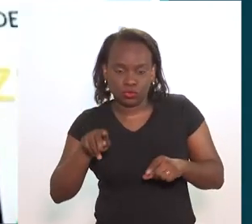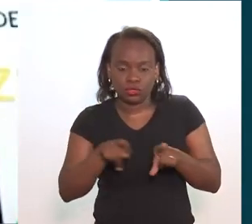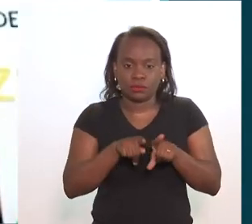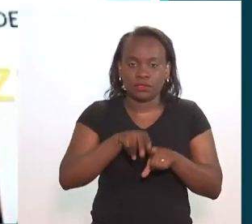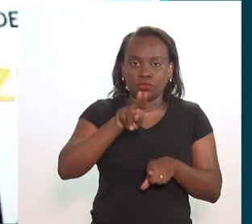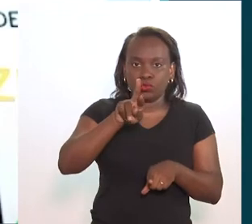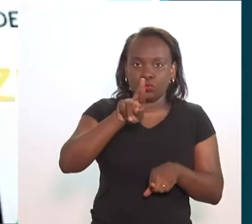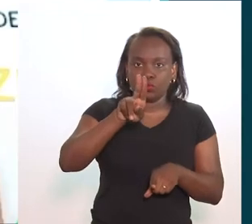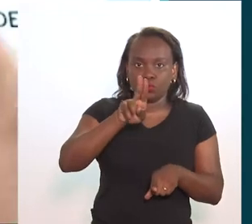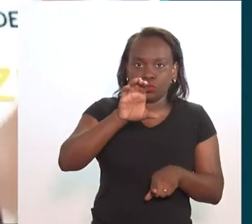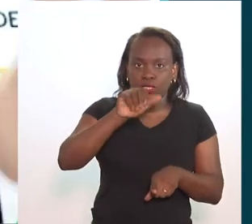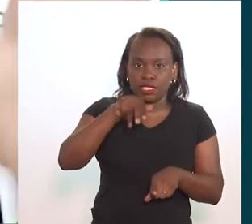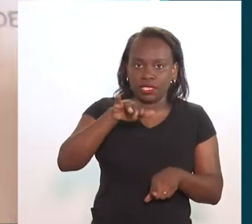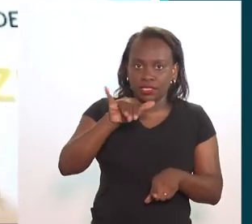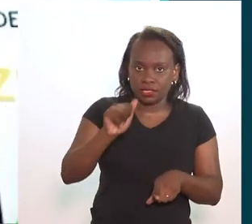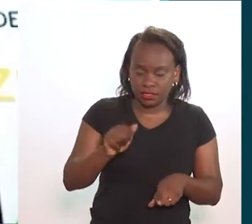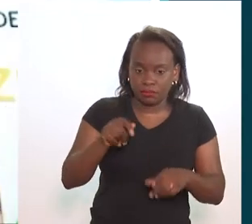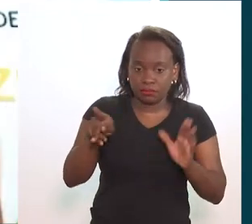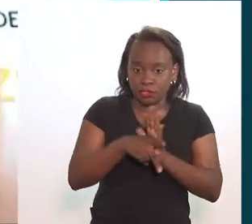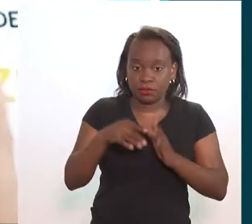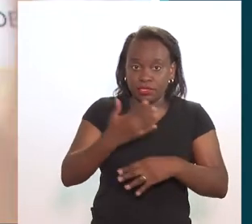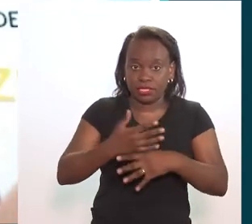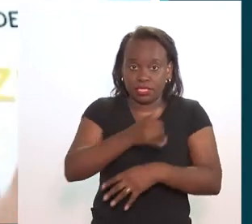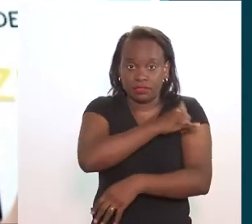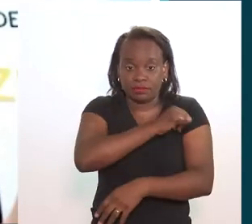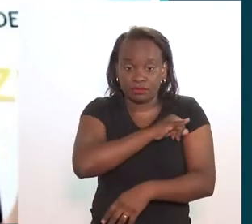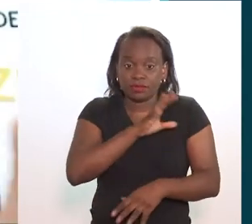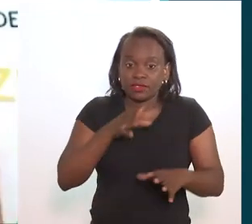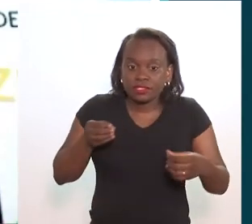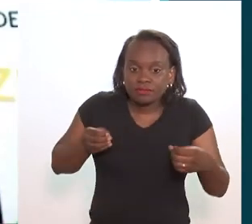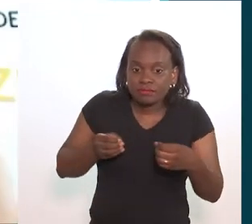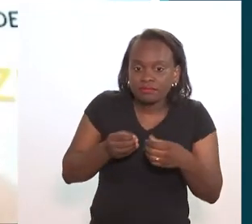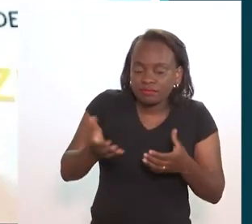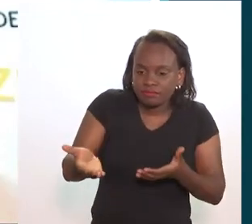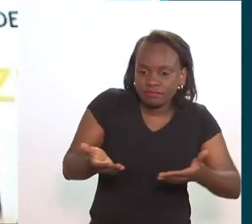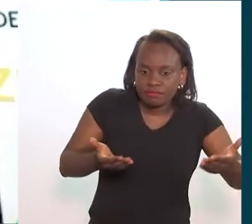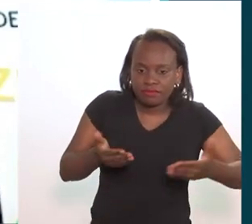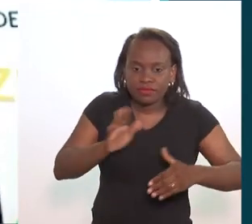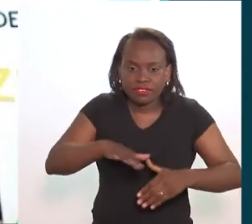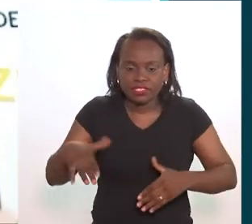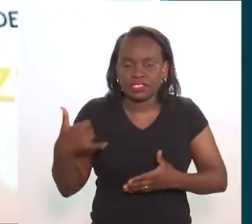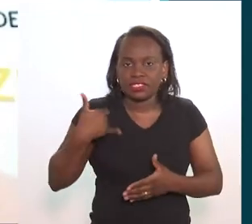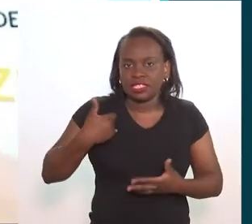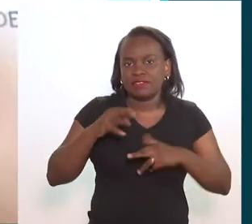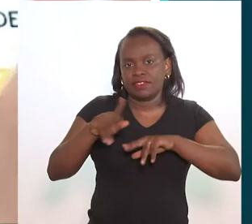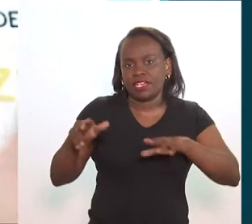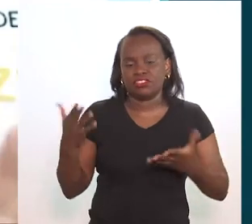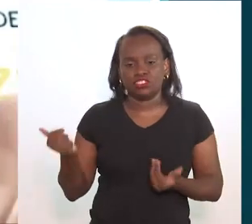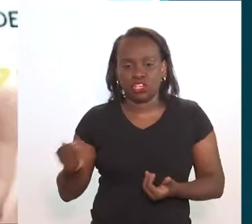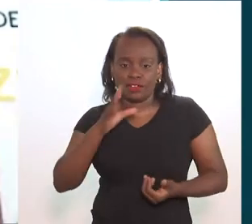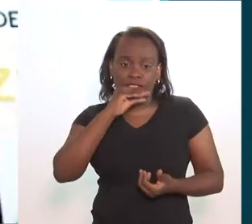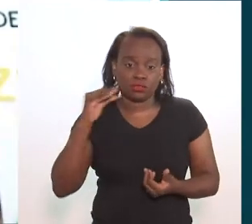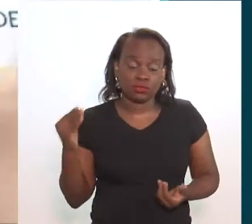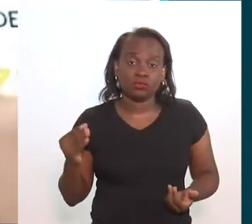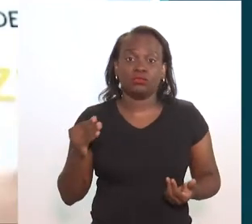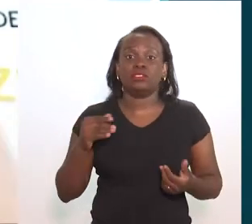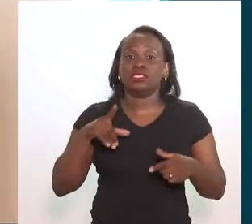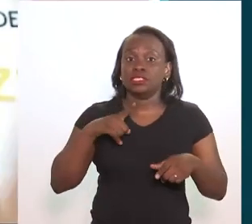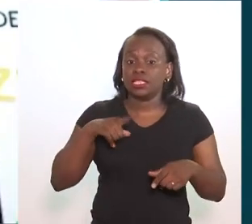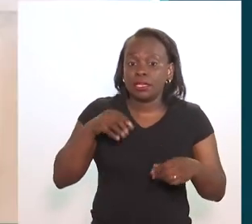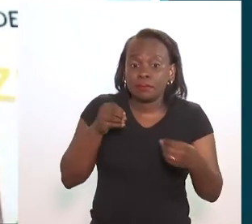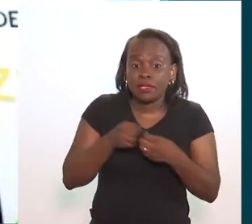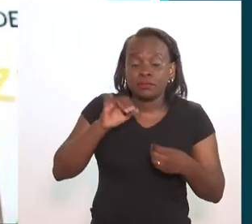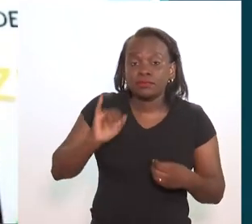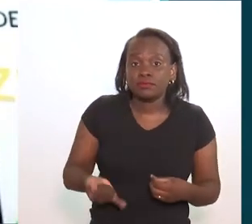o Sacoaçu e Urucânia, no extremo oeste da cidade do Rio de Janeiro, ele aproxima crianças, né? De diversas